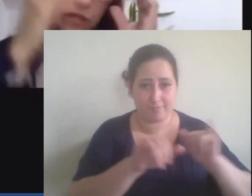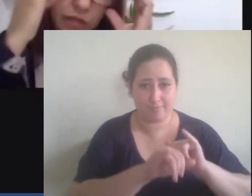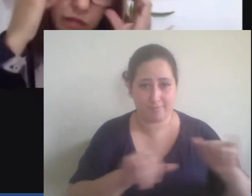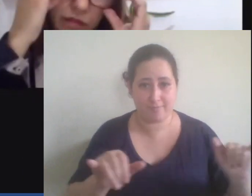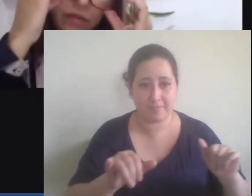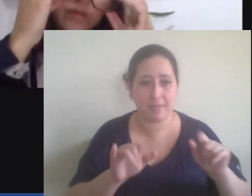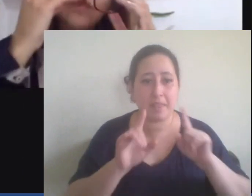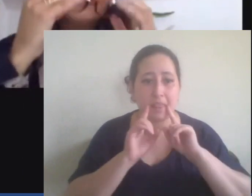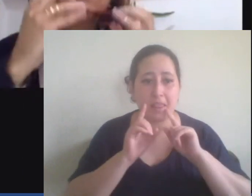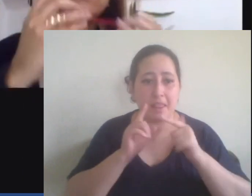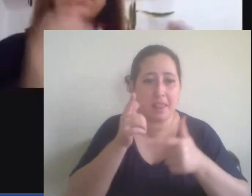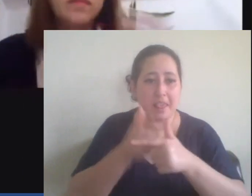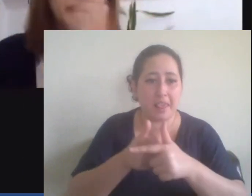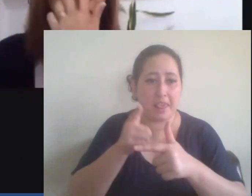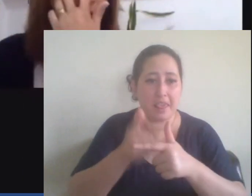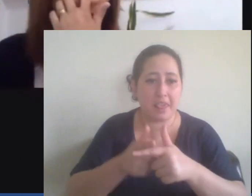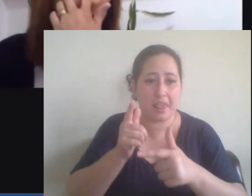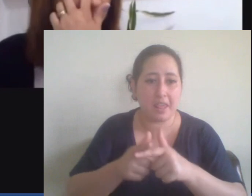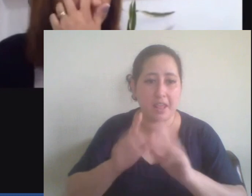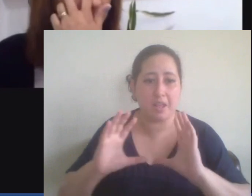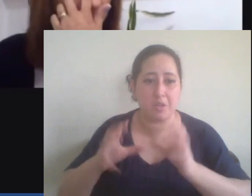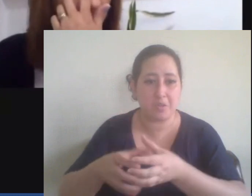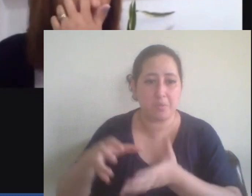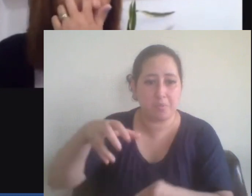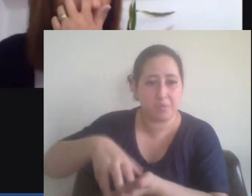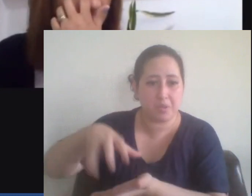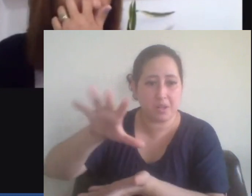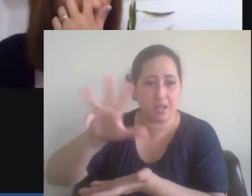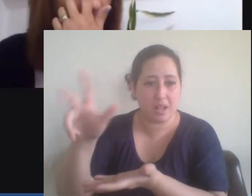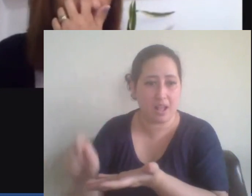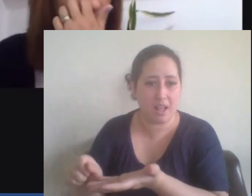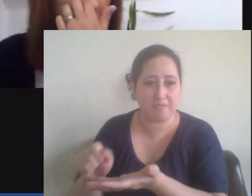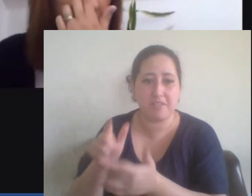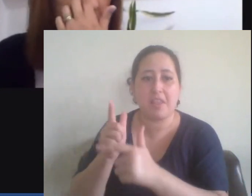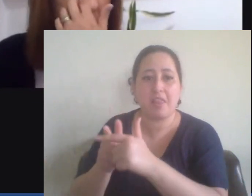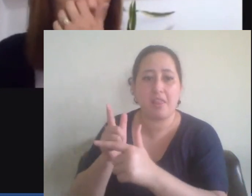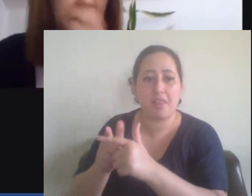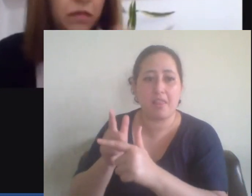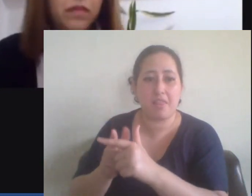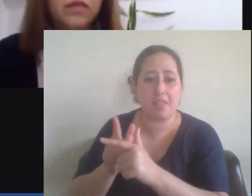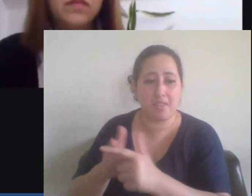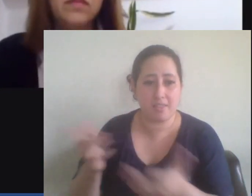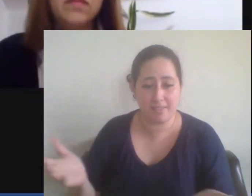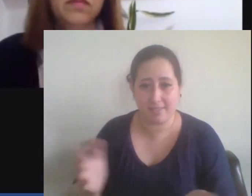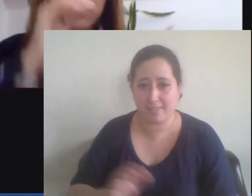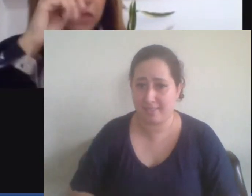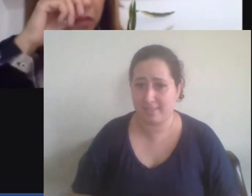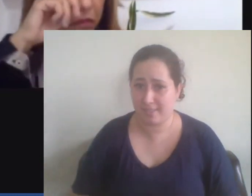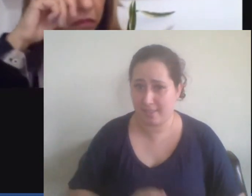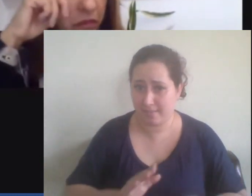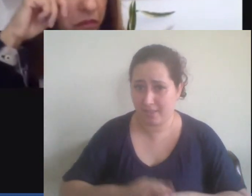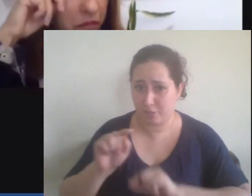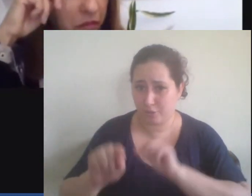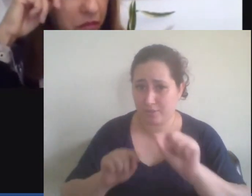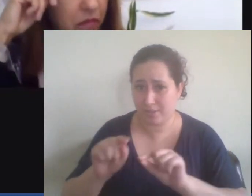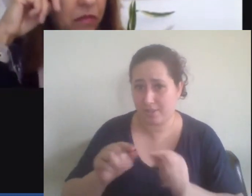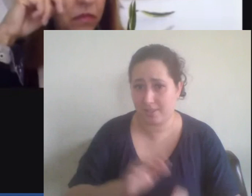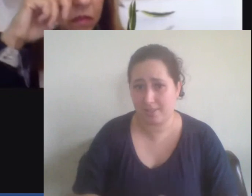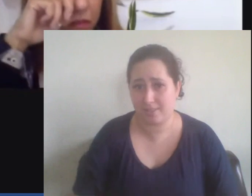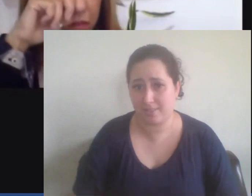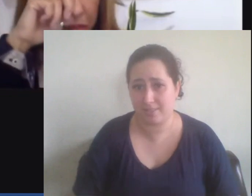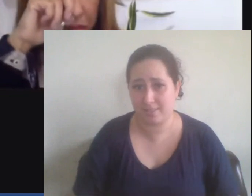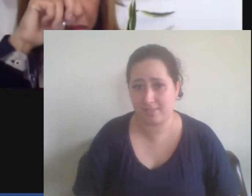ridicularizou os quilombolas ele nada mais mais fez do que reproduzir